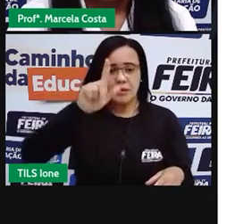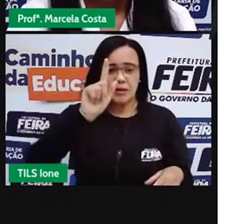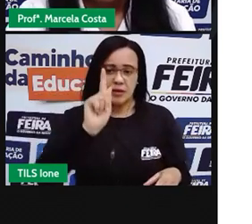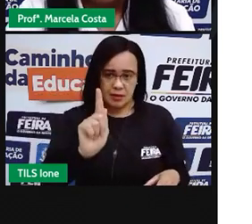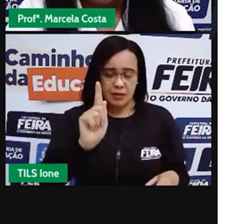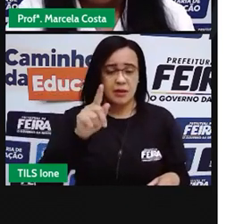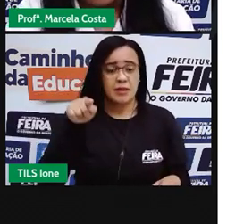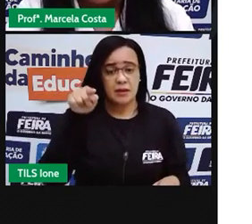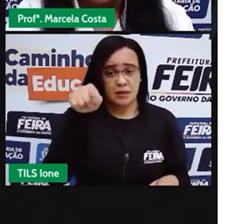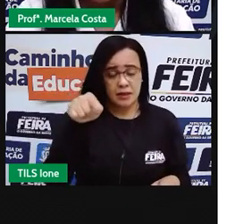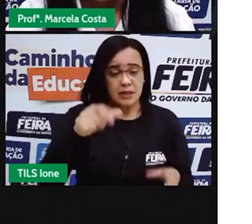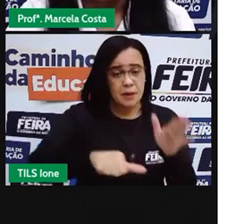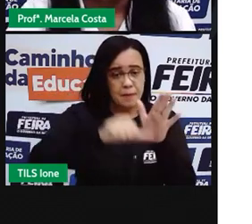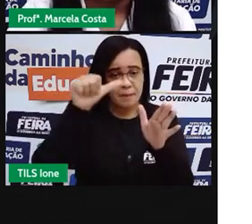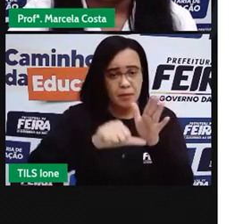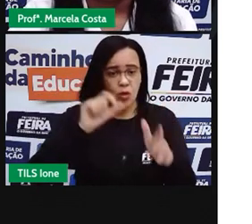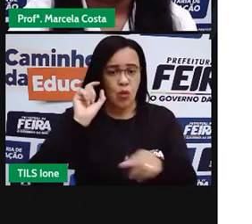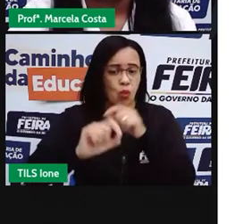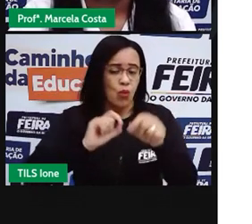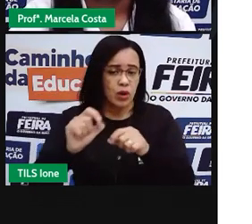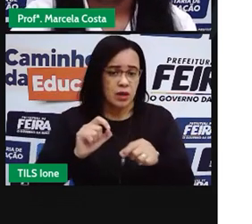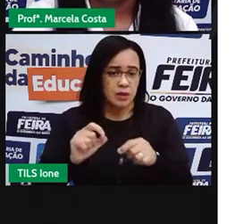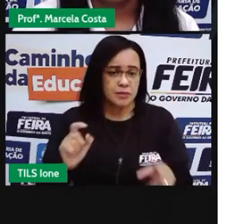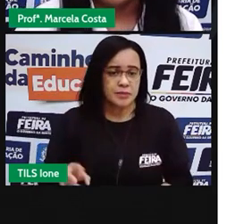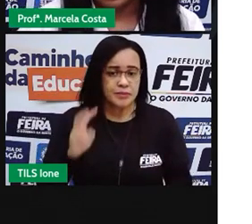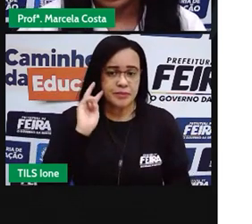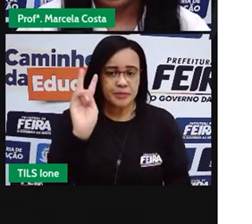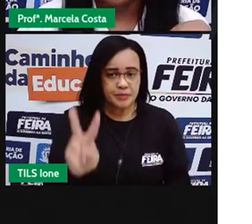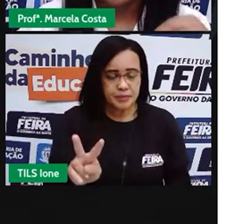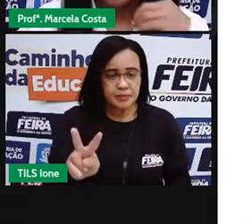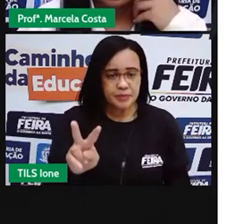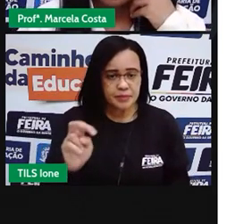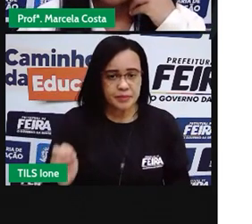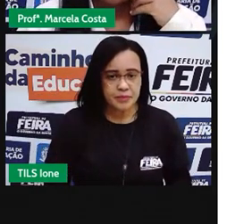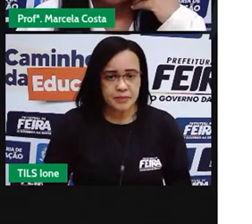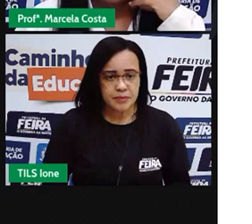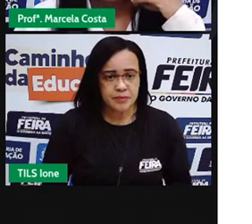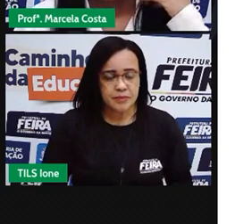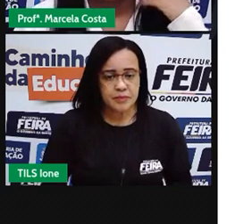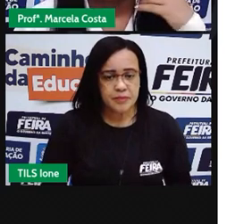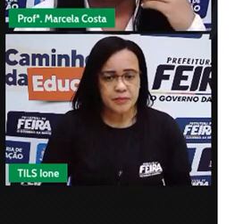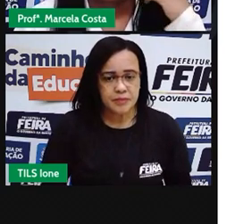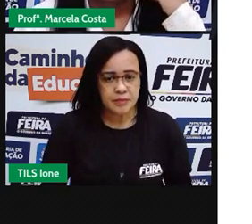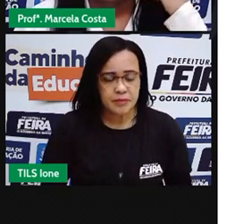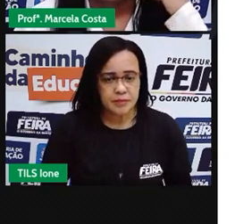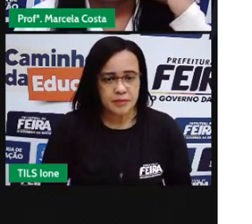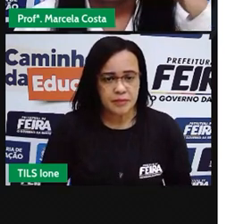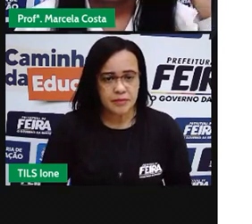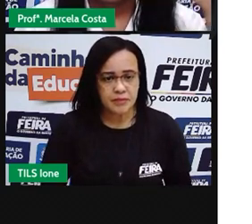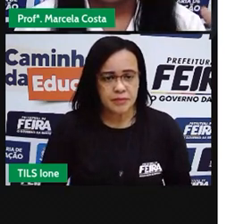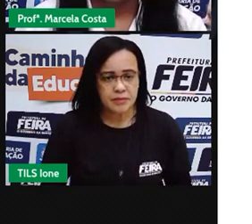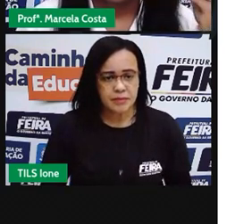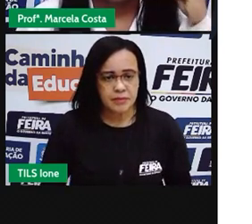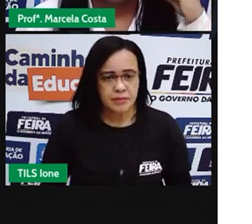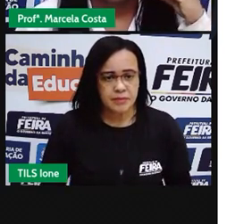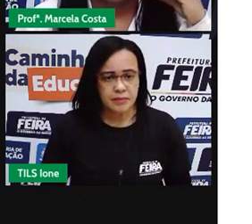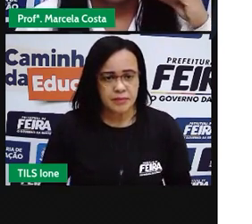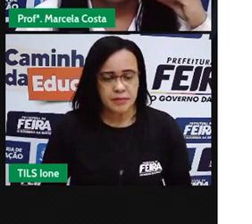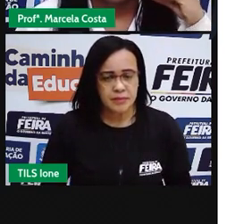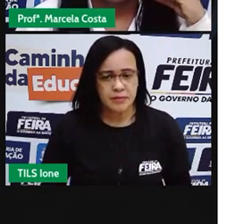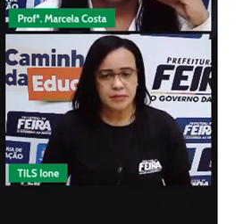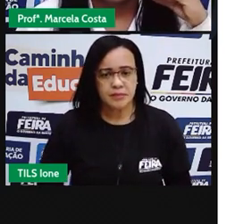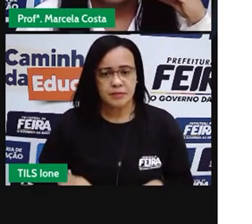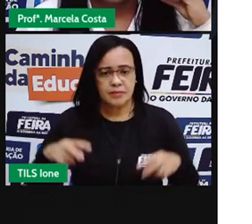Nessa primeira imagem, a gente vê uma vista de cima, uma